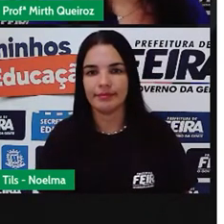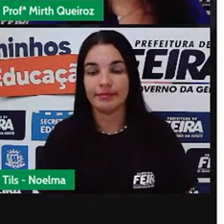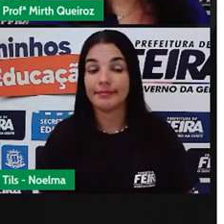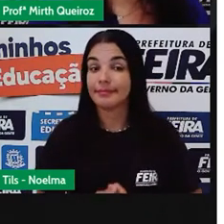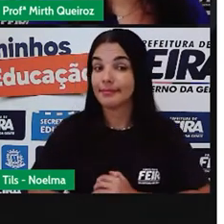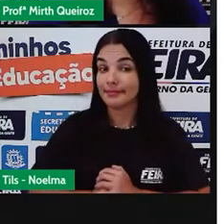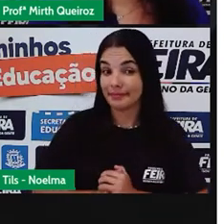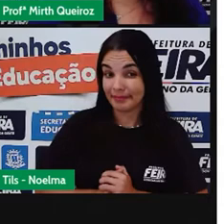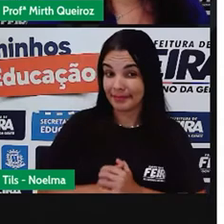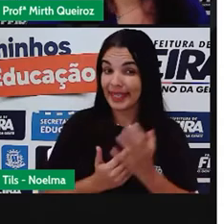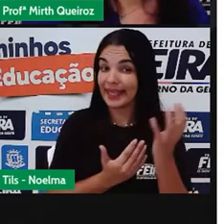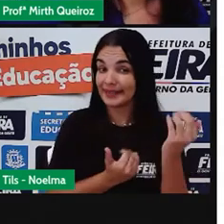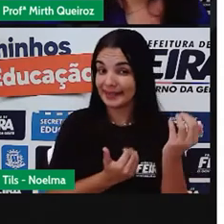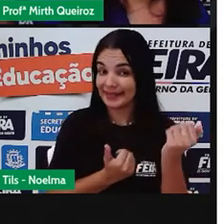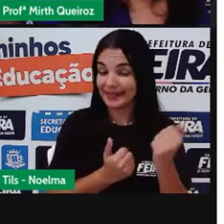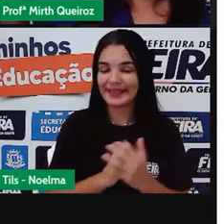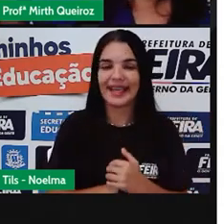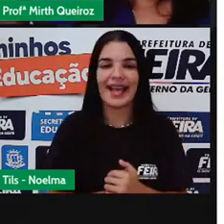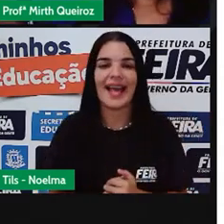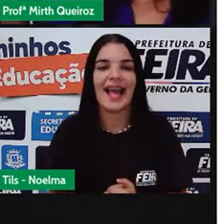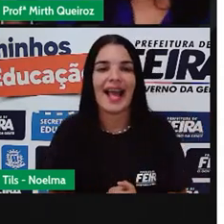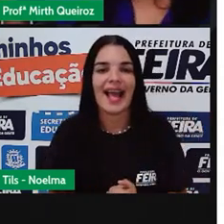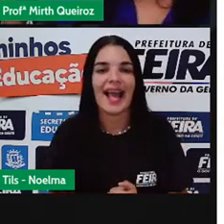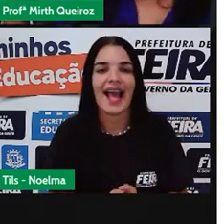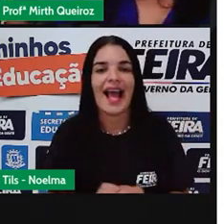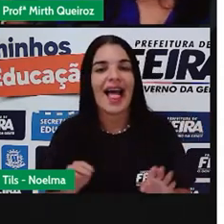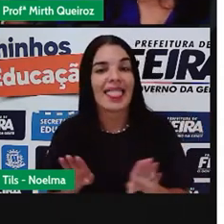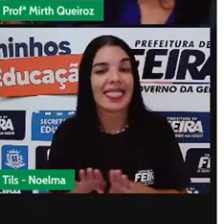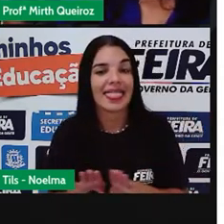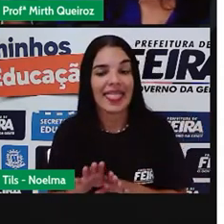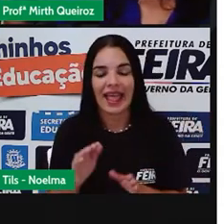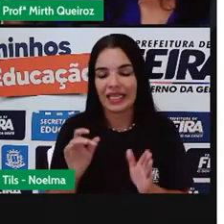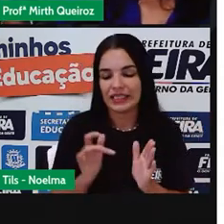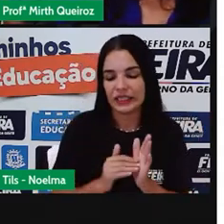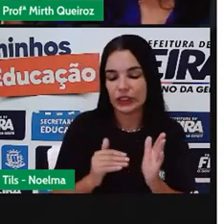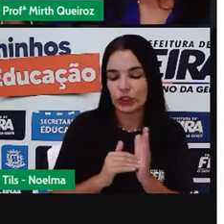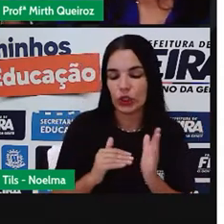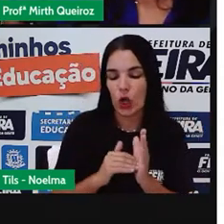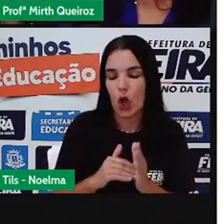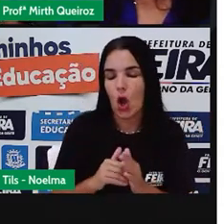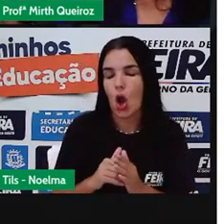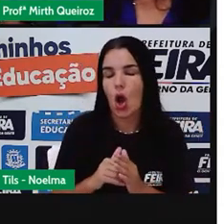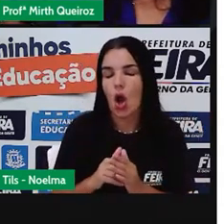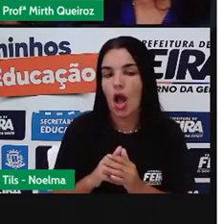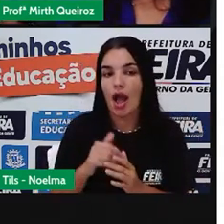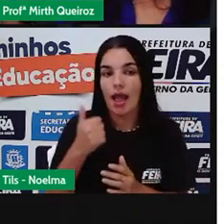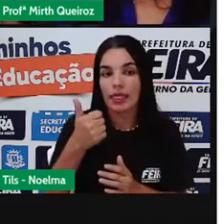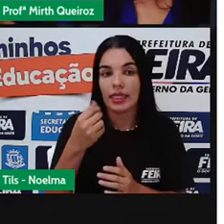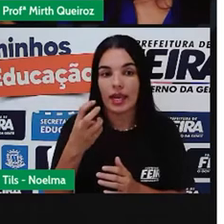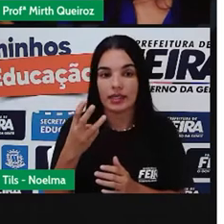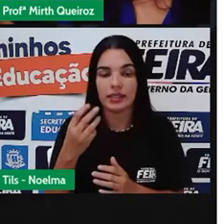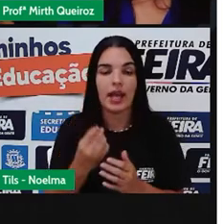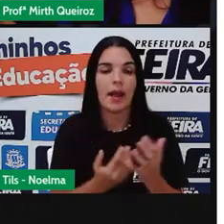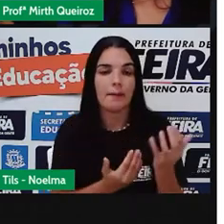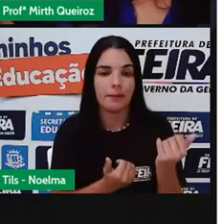E da adolescência, né? A puberdade vai até os 13 anos, seria sim da adolescência.